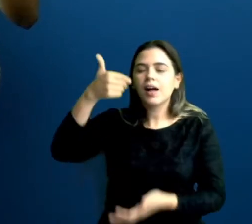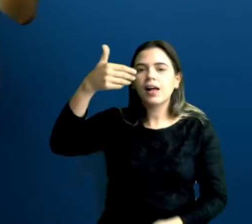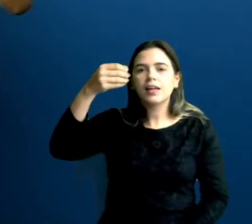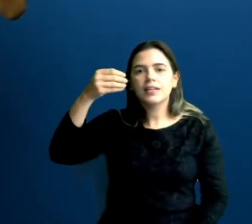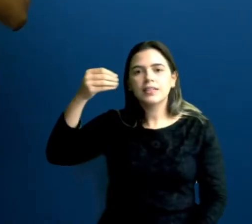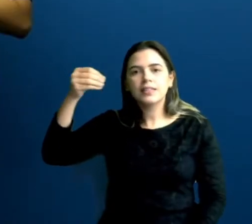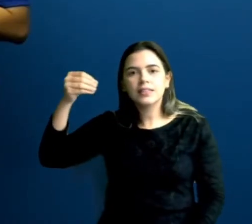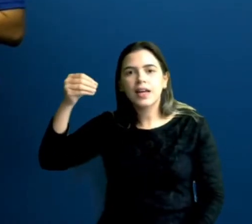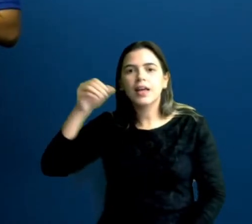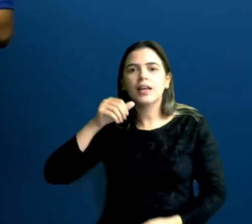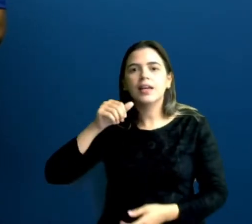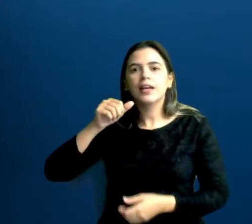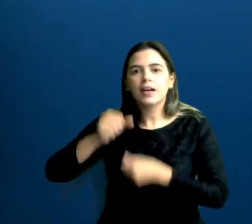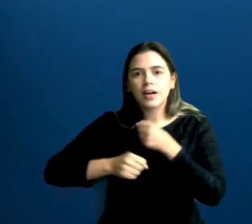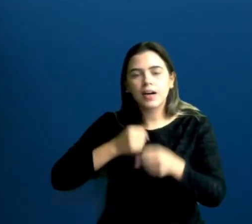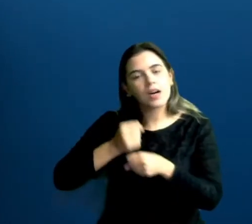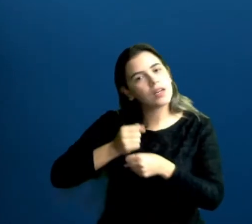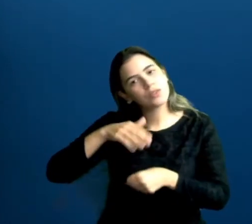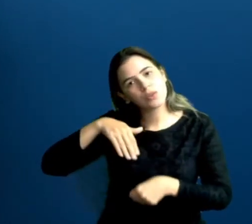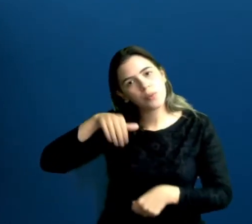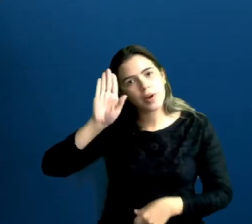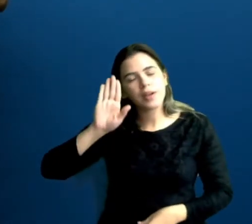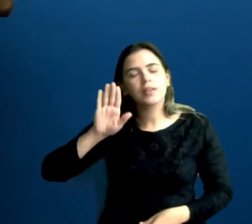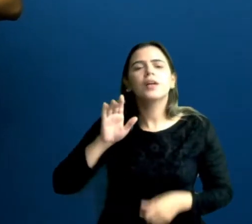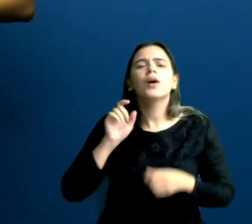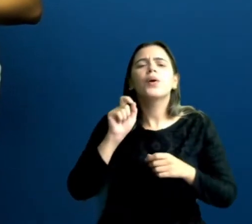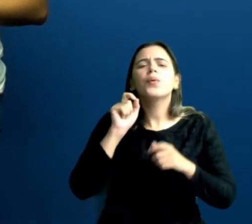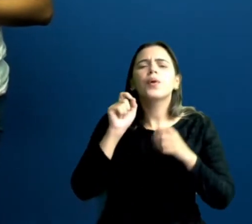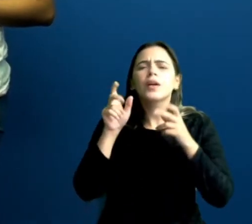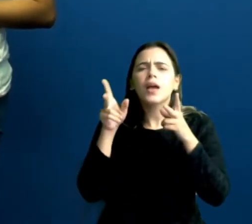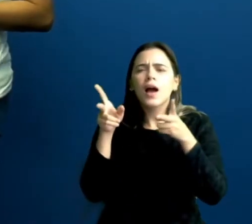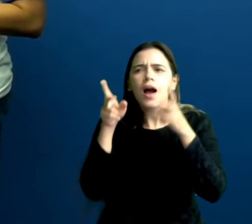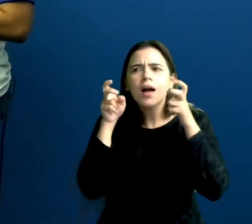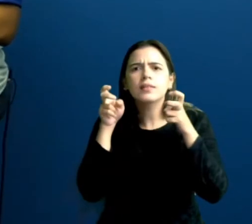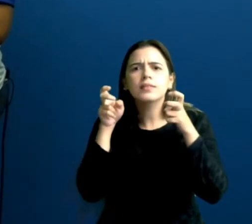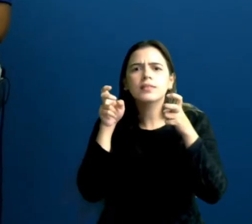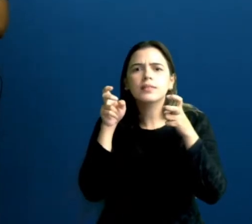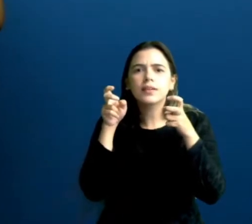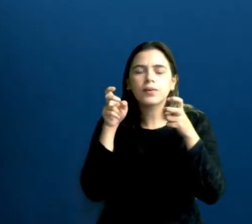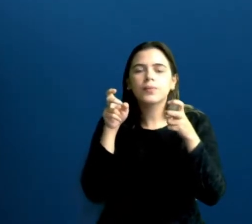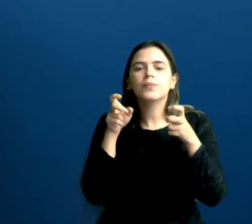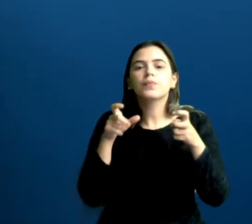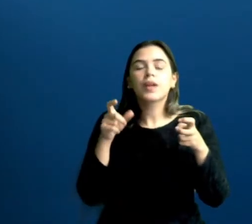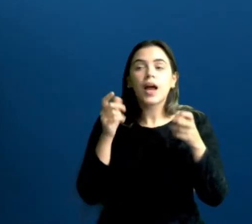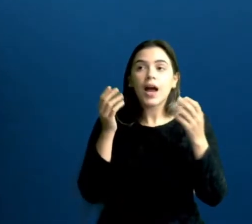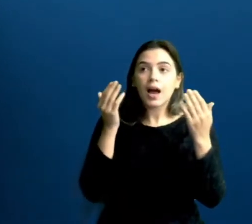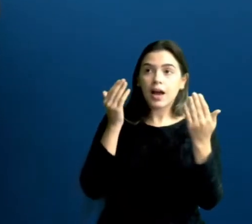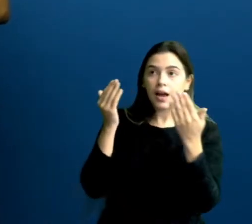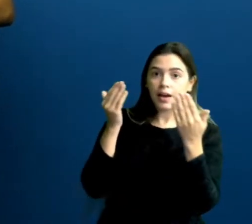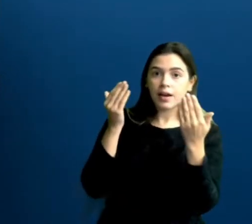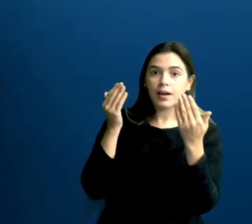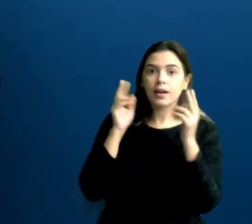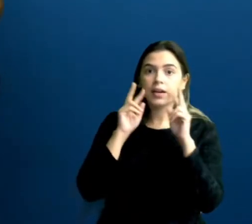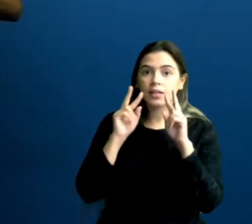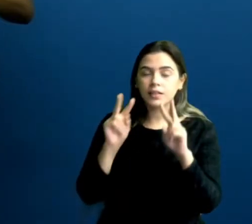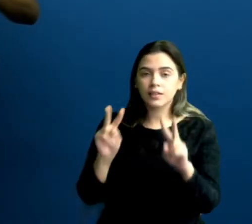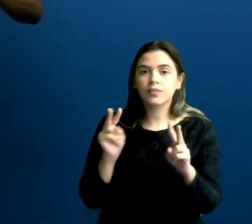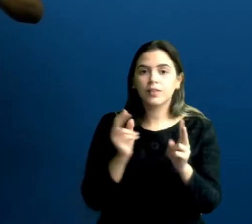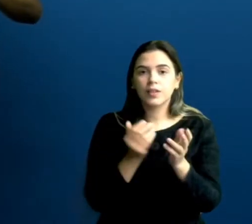Tá bom? Aumentando aí a cada 5 anos. E aí, o que chama atenção? Aqui pra gente. a gente vê que começou com uma